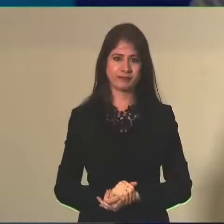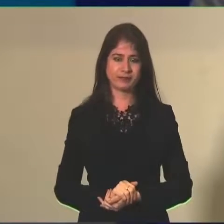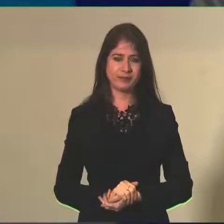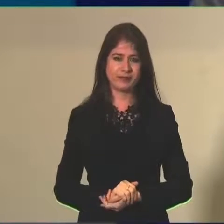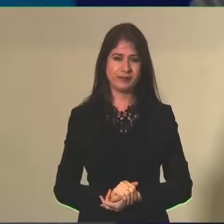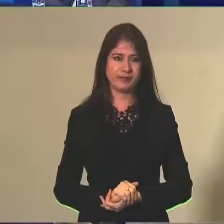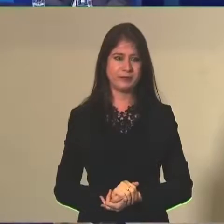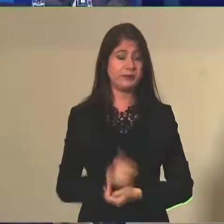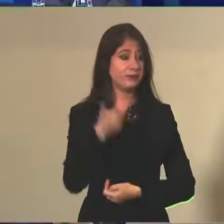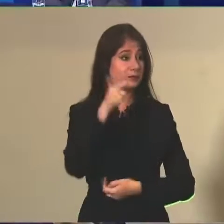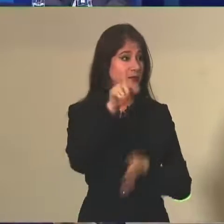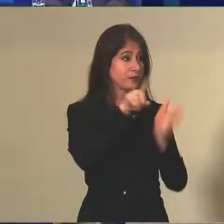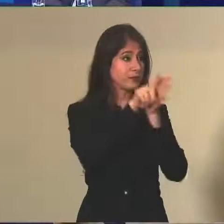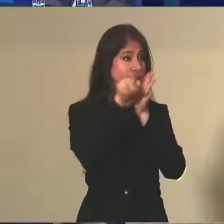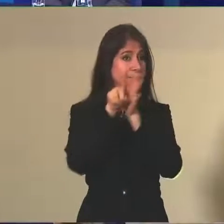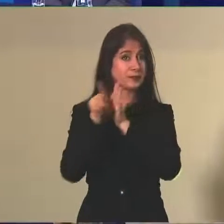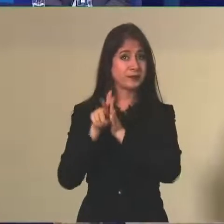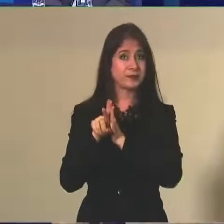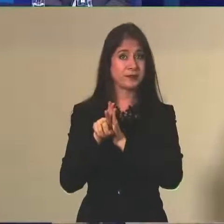Mais alguma pergunta?